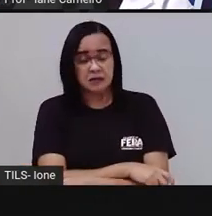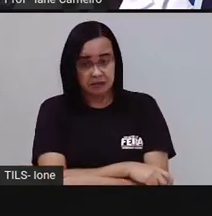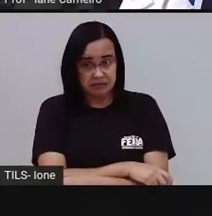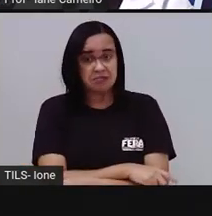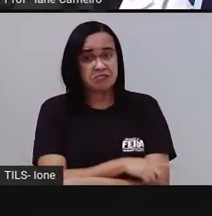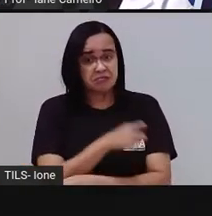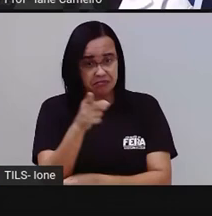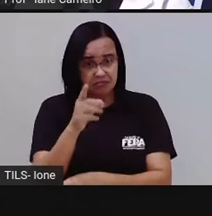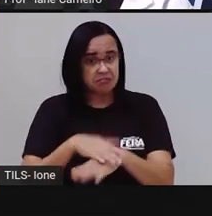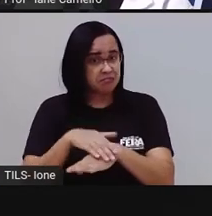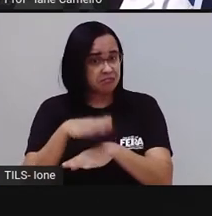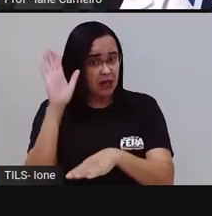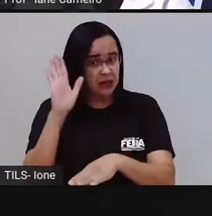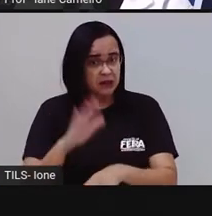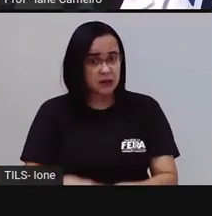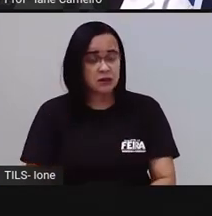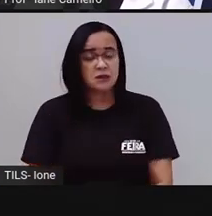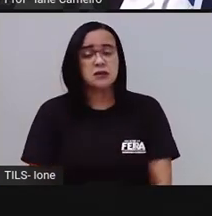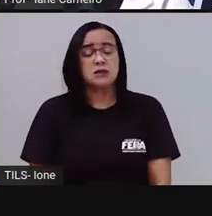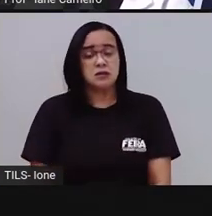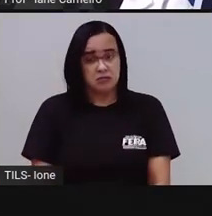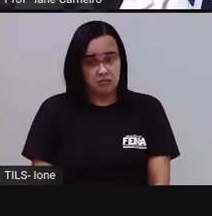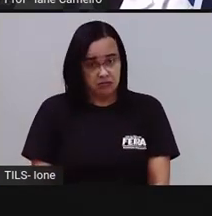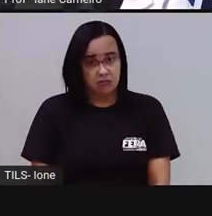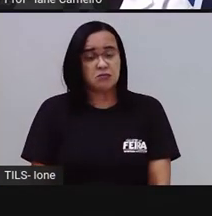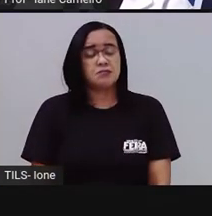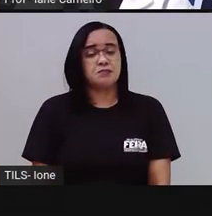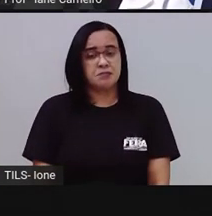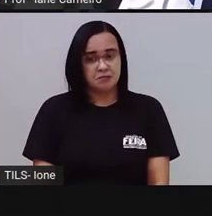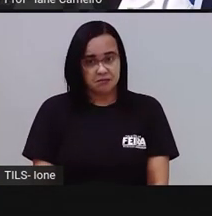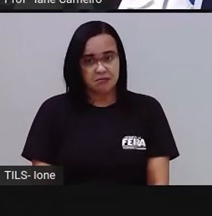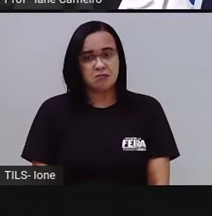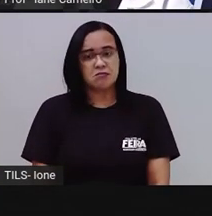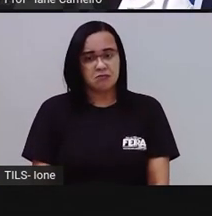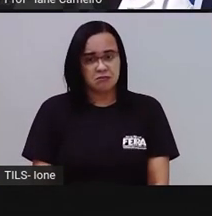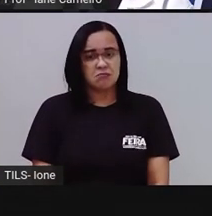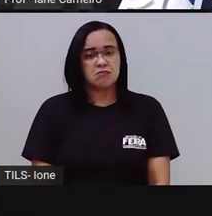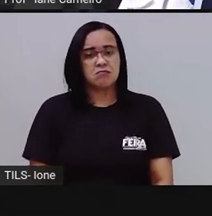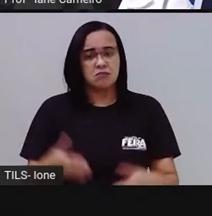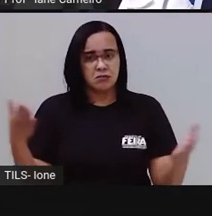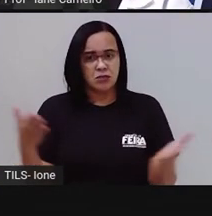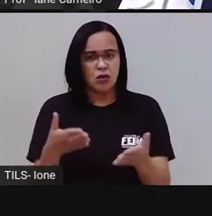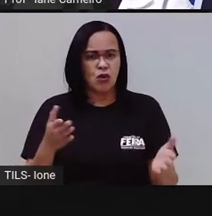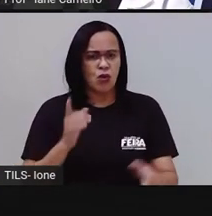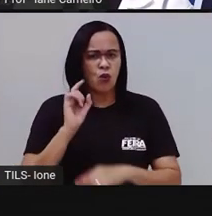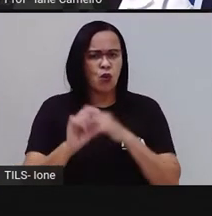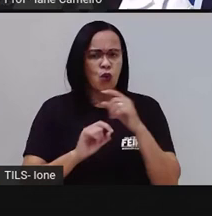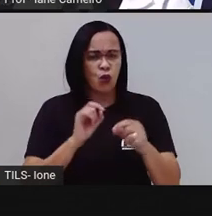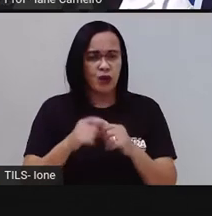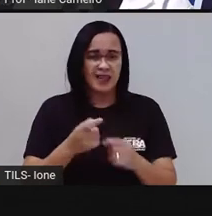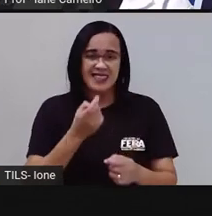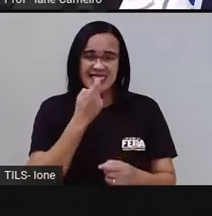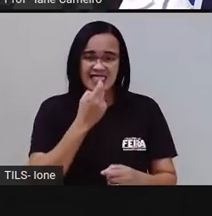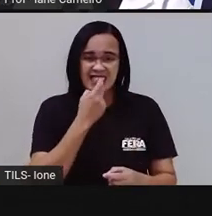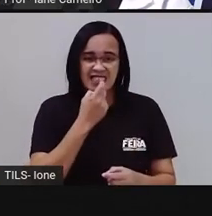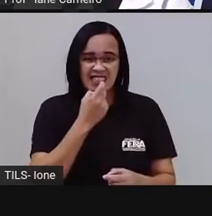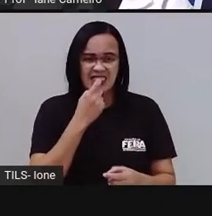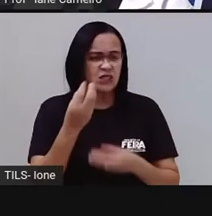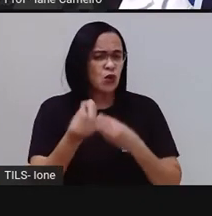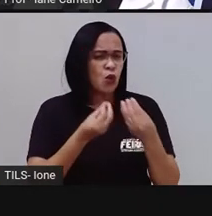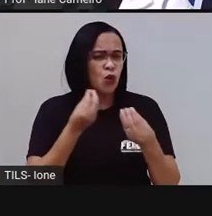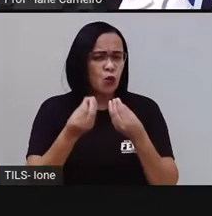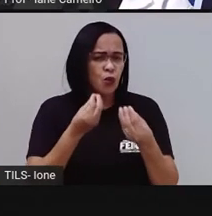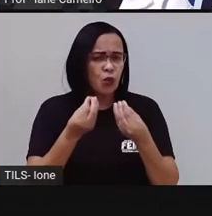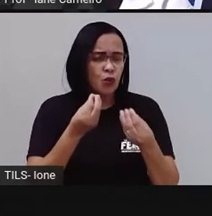que a do metal, a do alumínio está, ó. Agora, ó, a do plástico, né? Vamos ver a